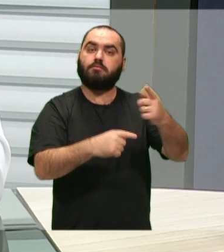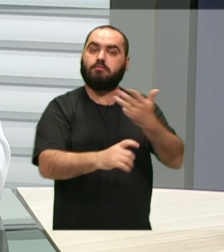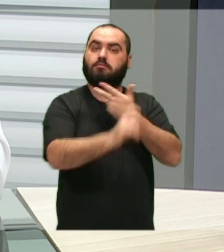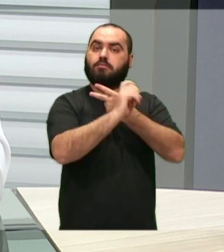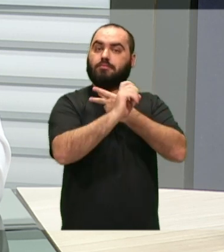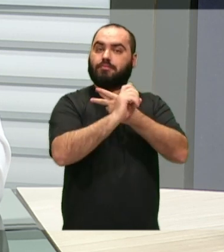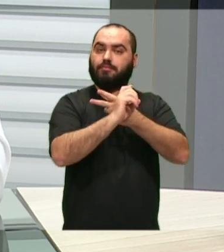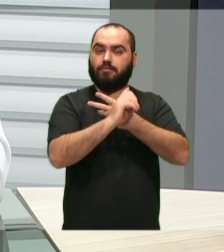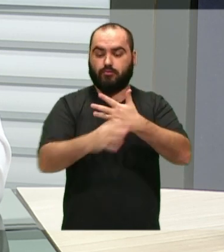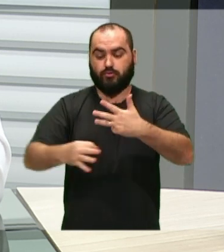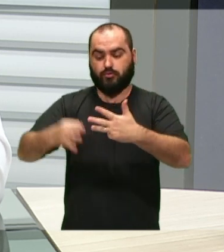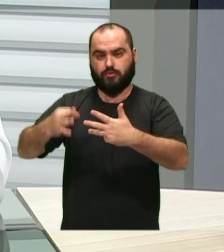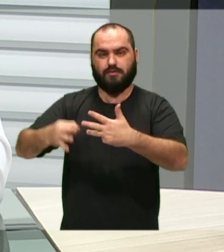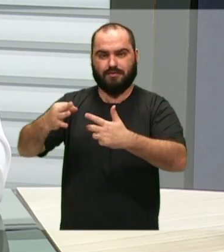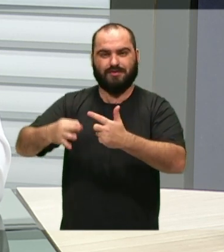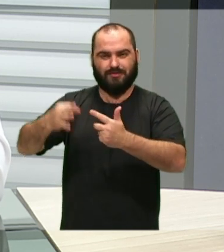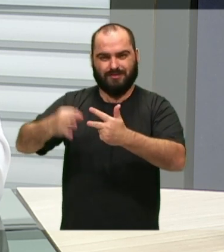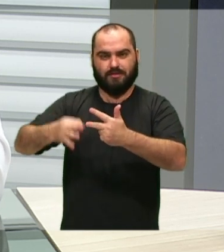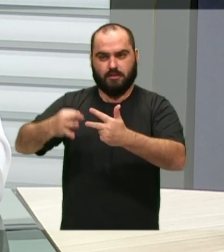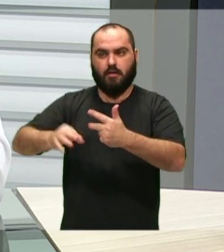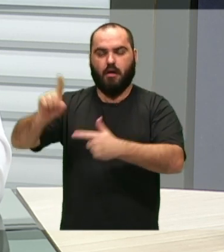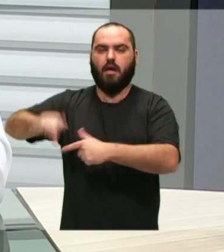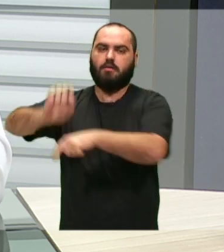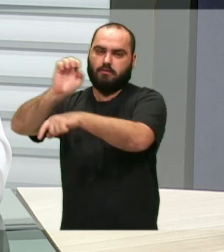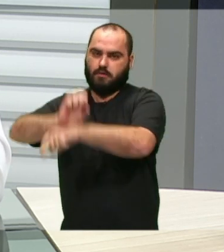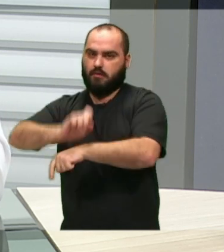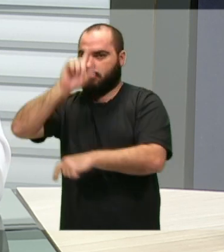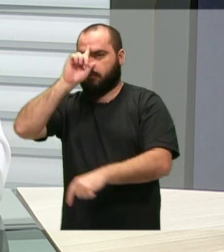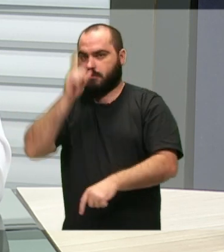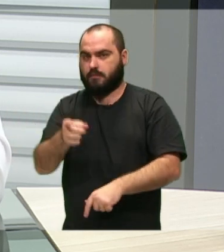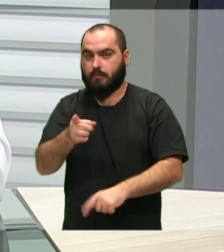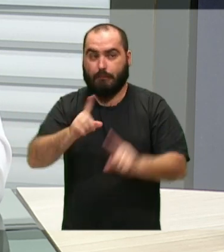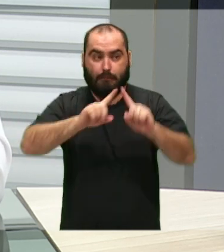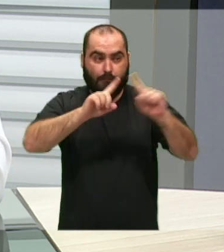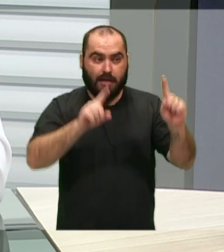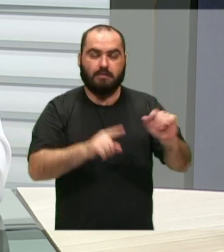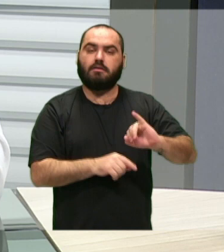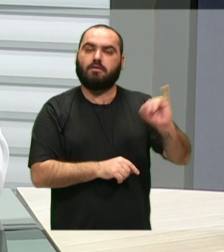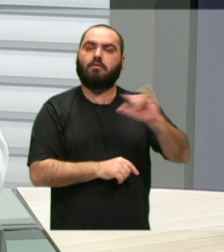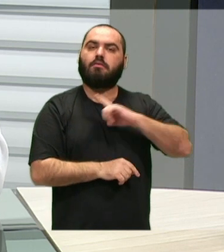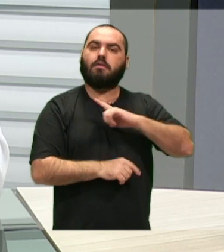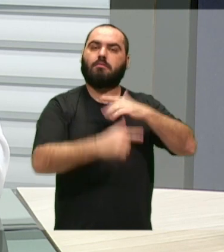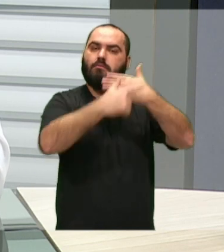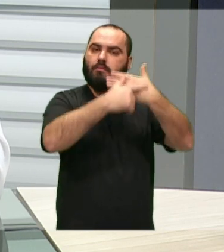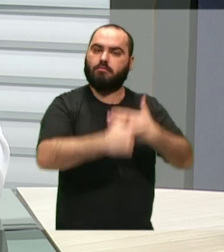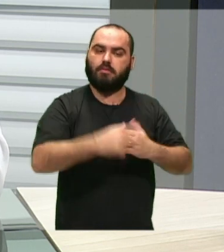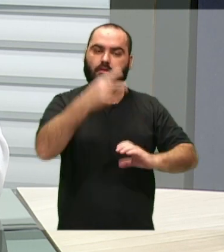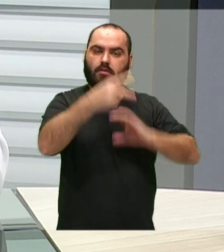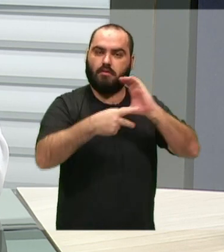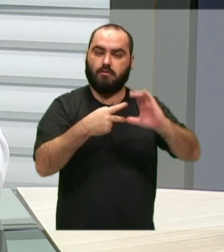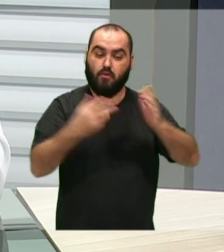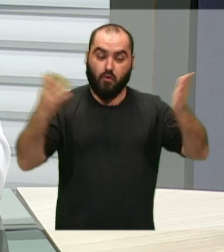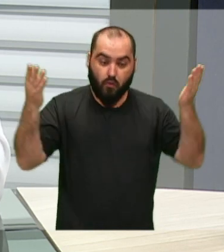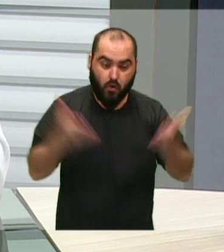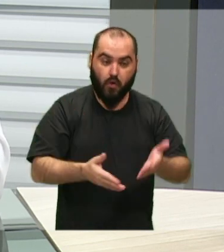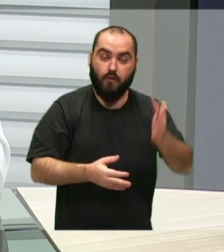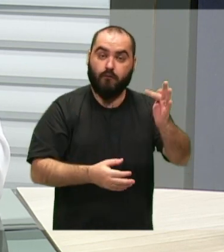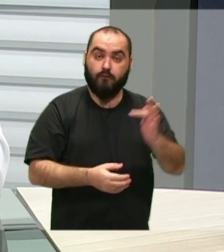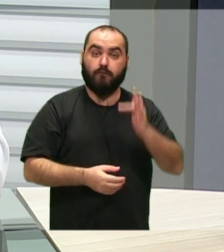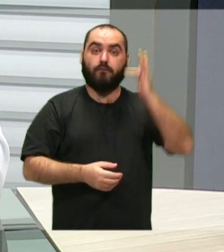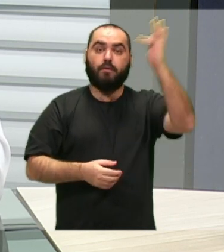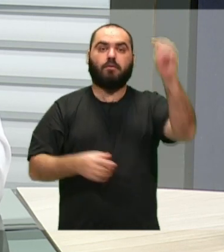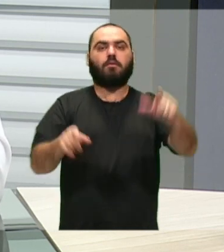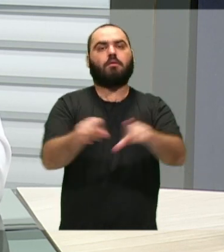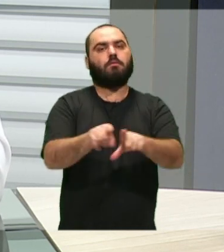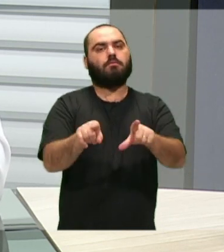Mas a Câmara tem um papel importante no desenvolvimento da cidade até hoje e para o futuro, né? Todo o debate, toda a